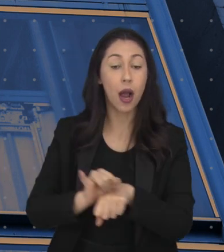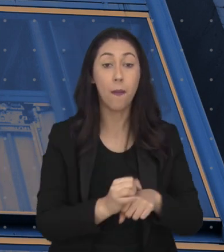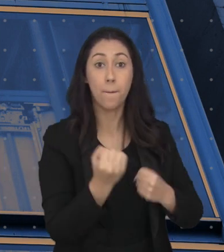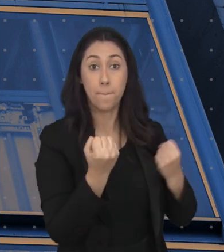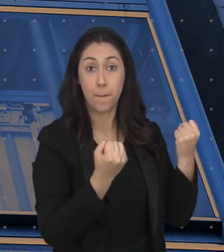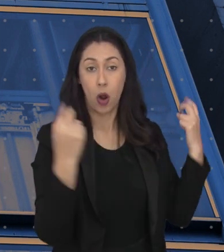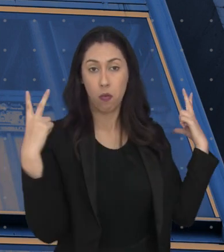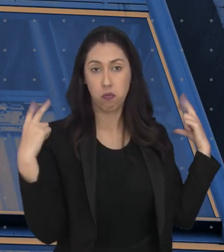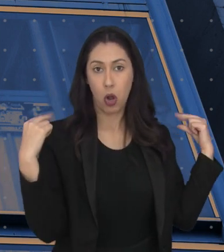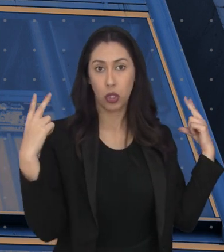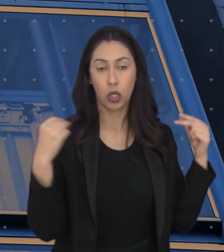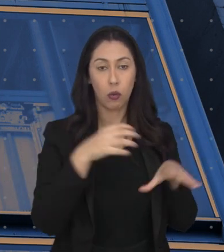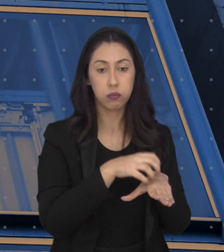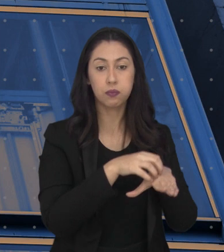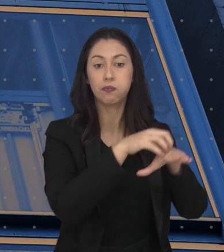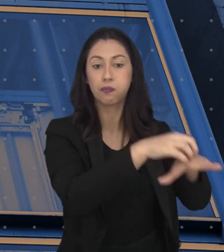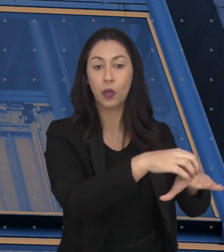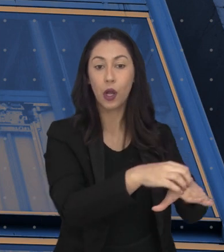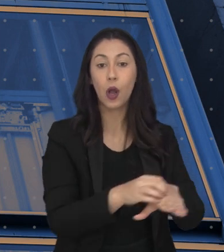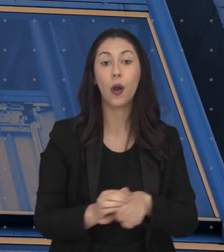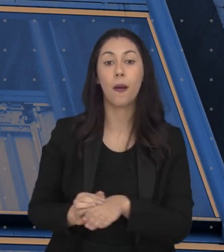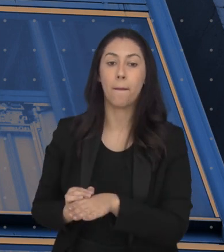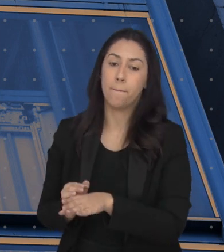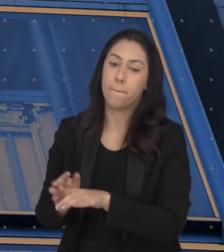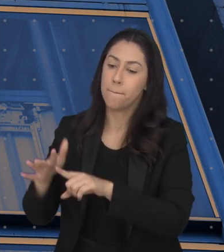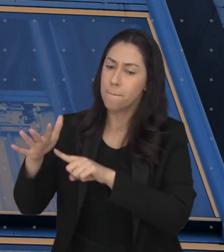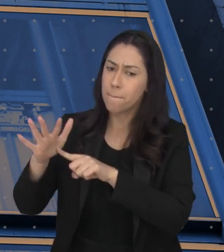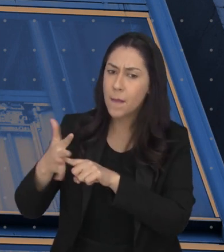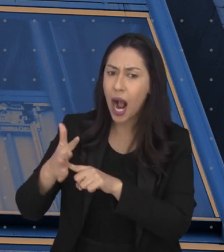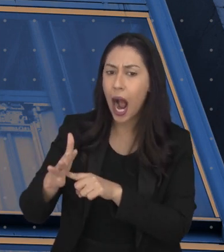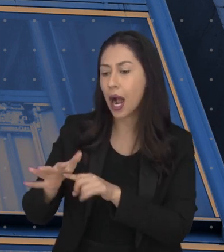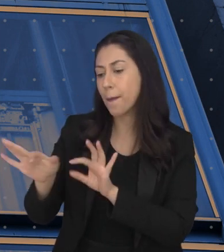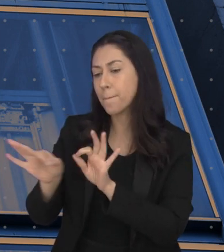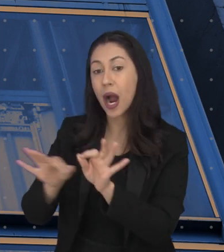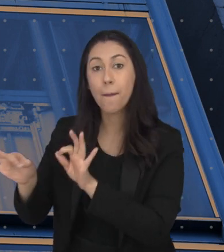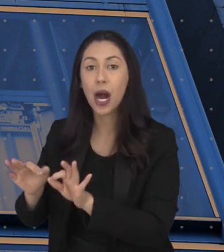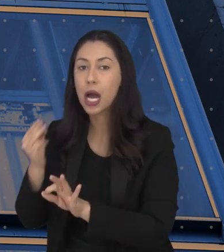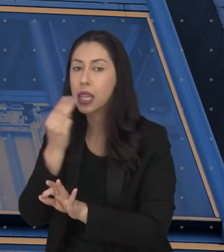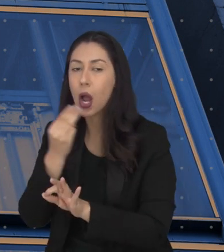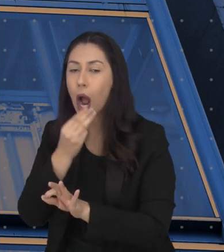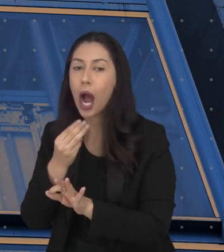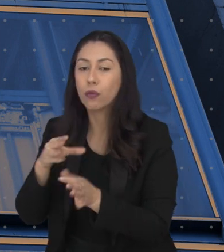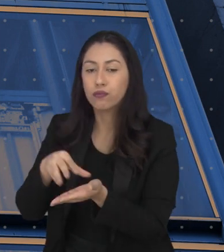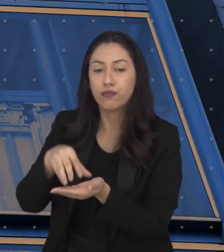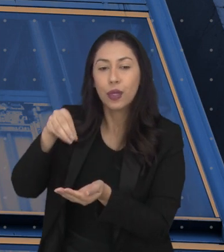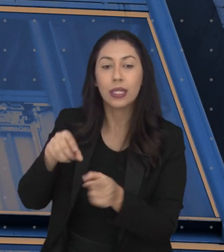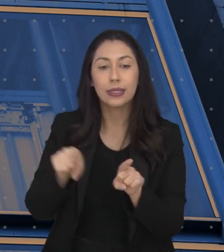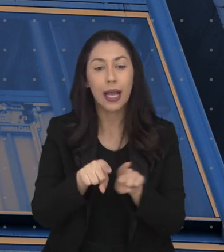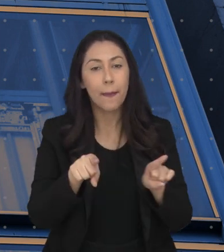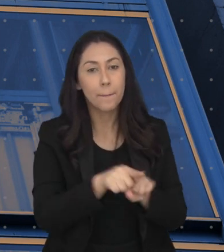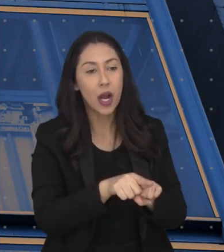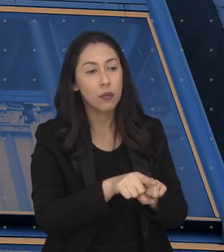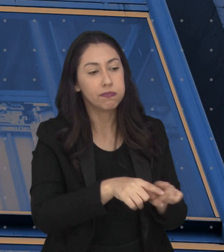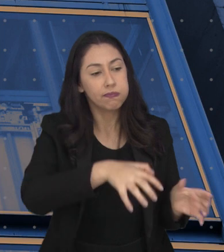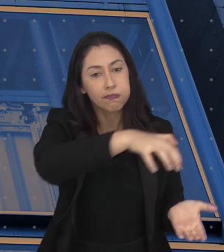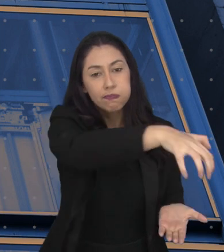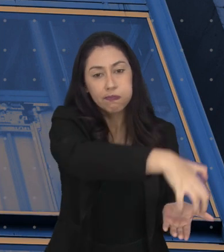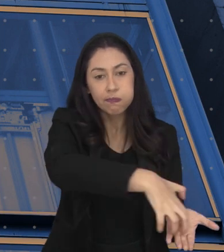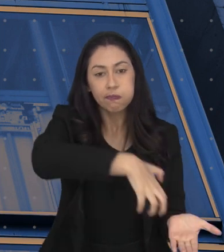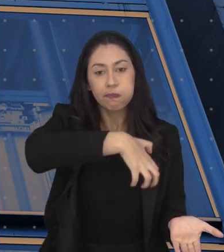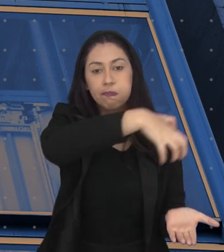carreteiro, operador de máquinas de fabricação de doces e salgados, operador de retroescavadeira, operador de